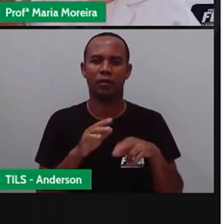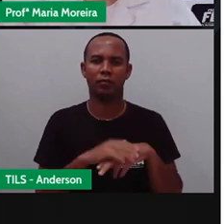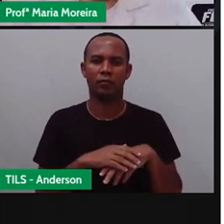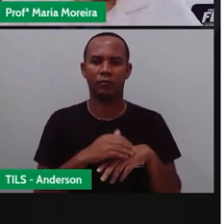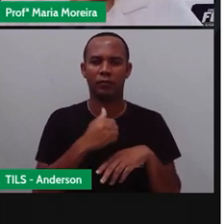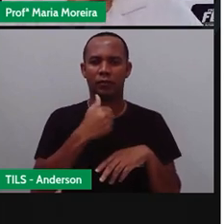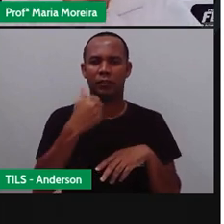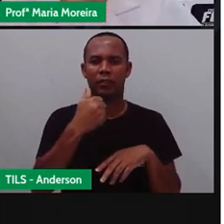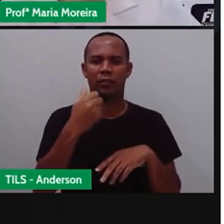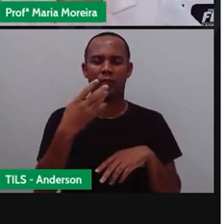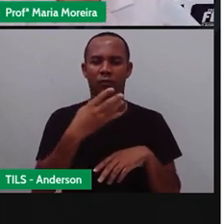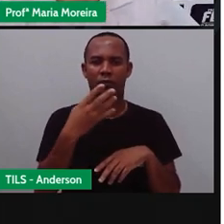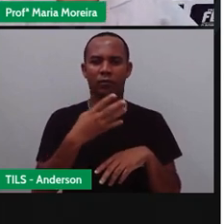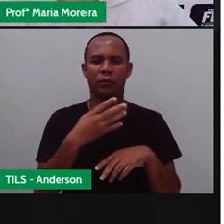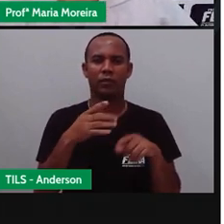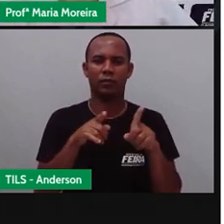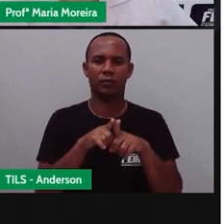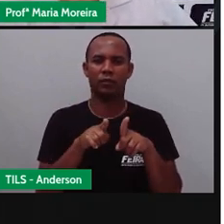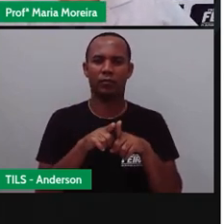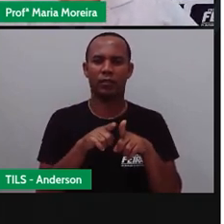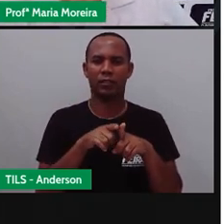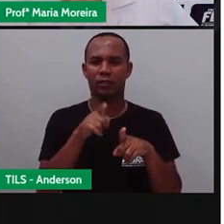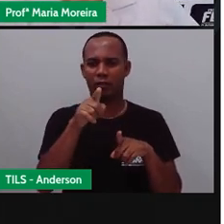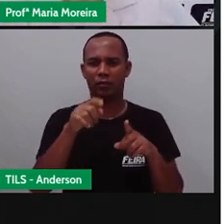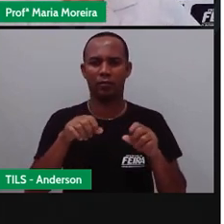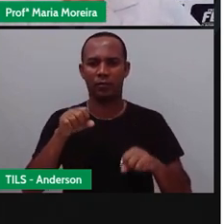assim foi com a bicicleta, que a gente está estudando.